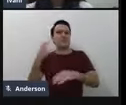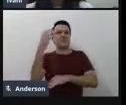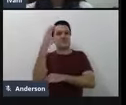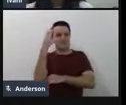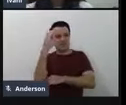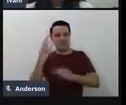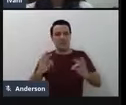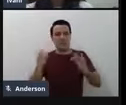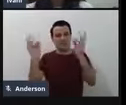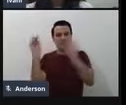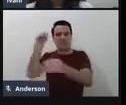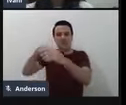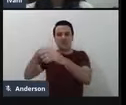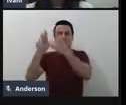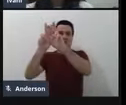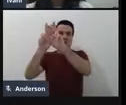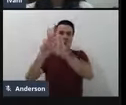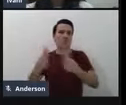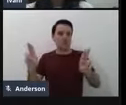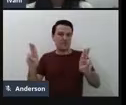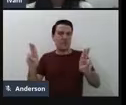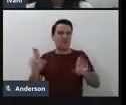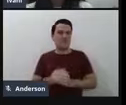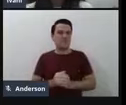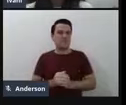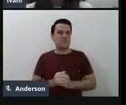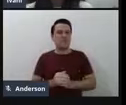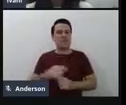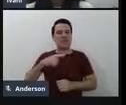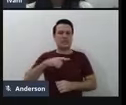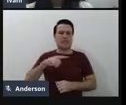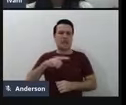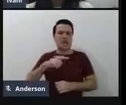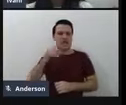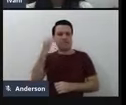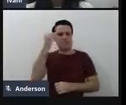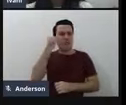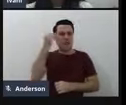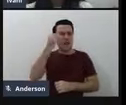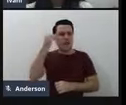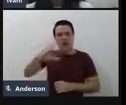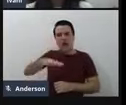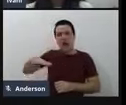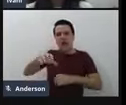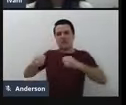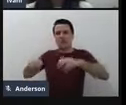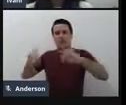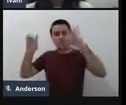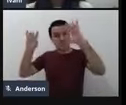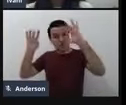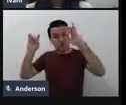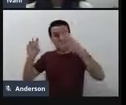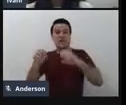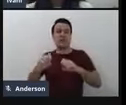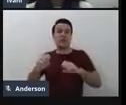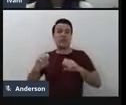pela UPSC de Florianópolis. Tem experiência na área de educação especial e ensino superior.